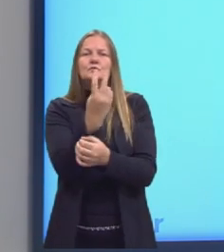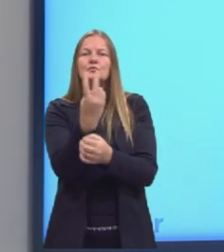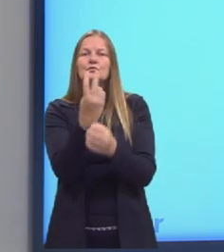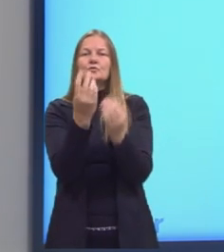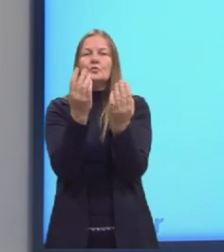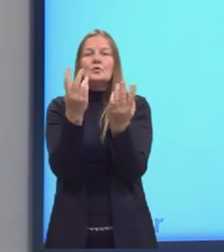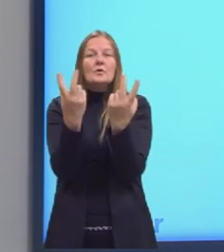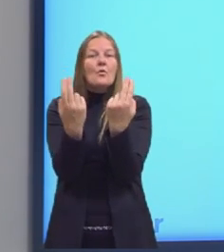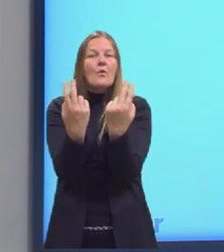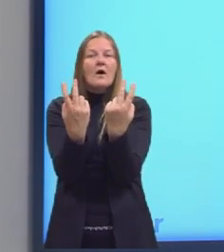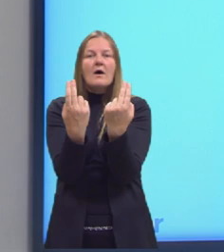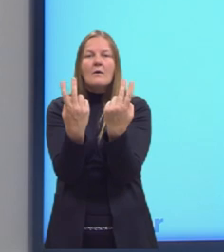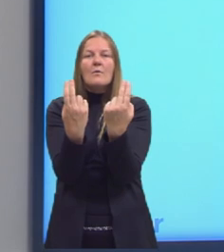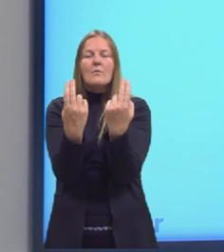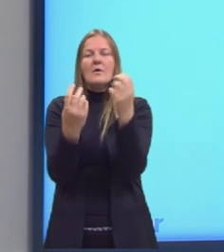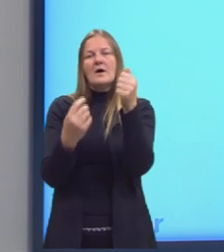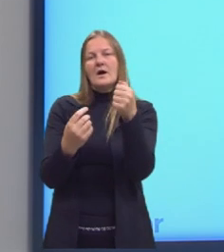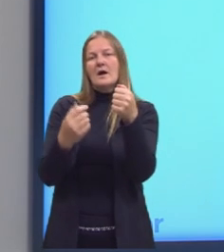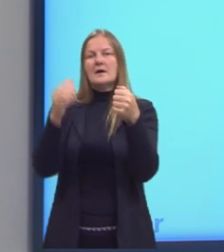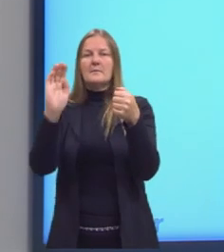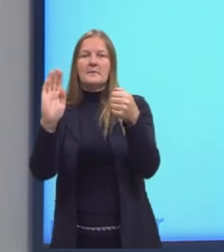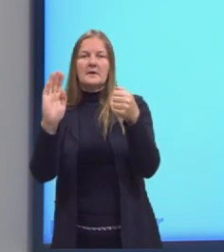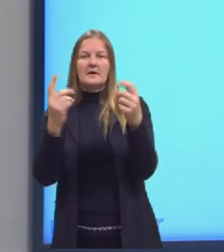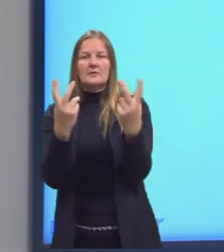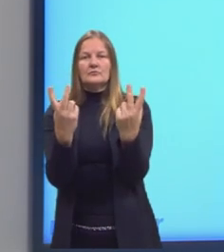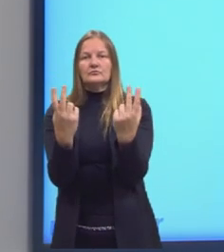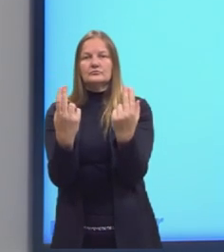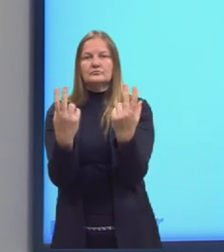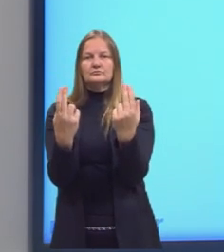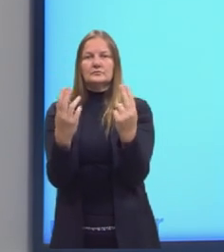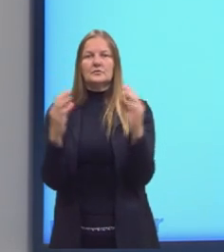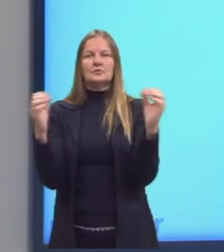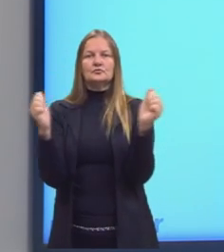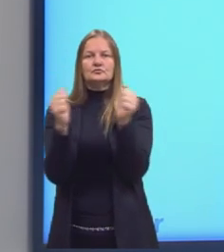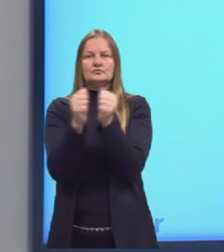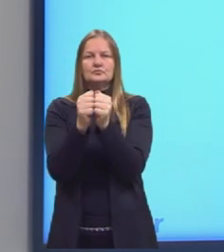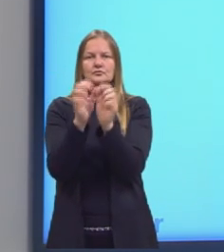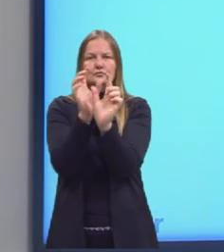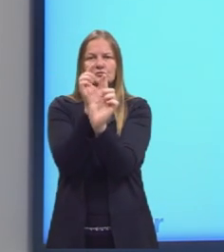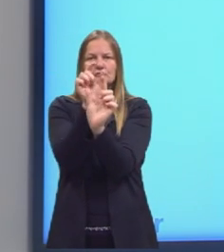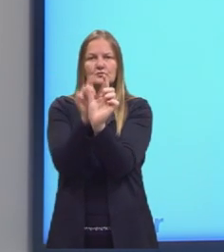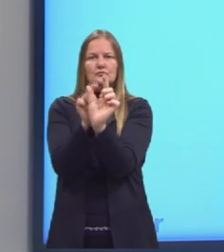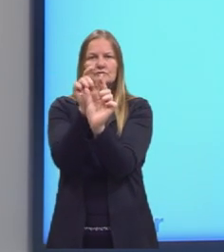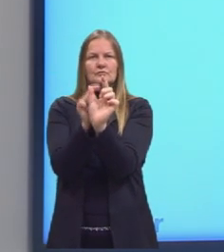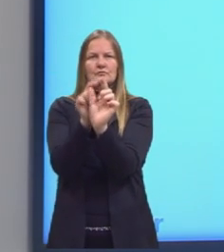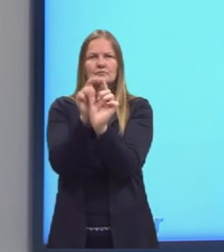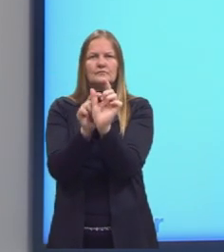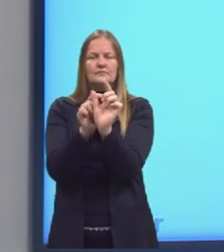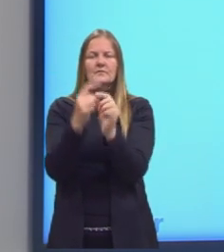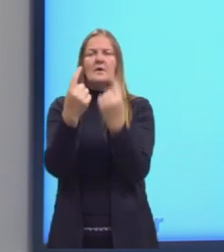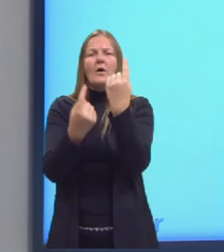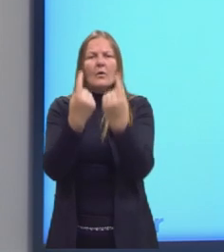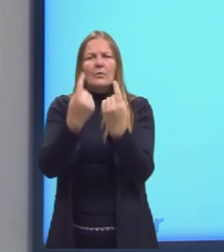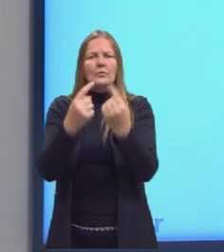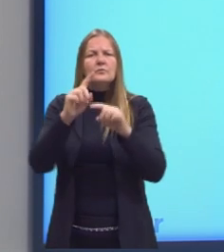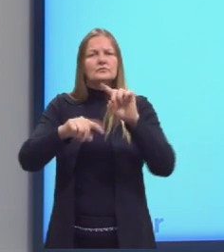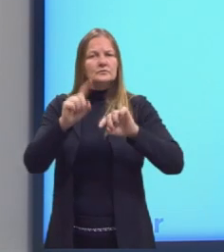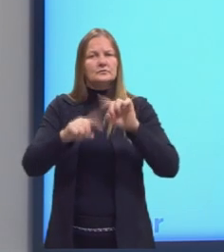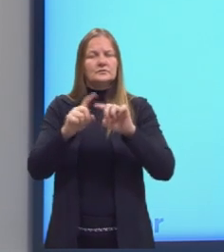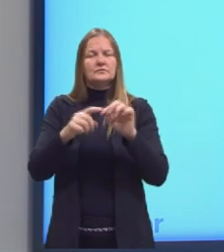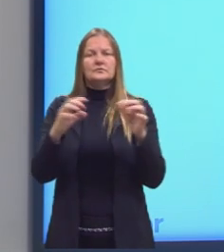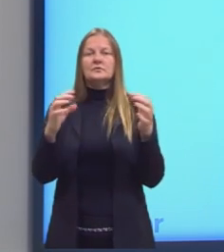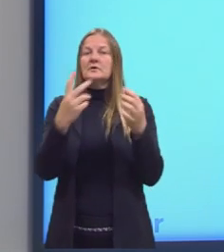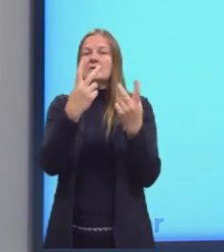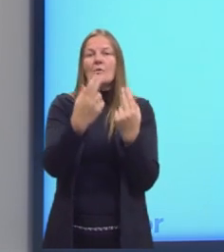tem em comum nos conjuntos A e B. Então, quando eu junto esses conjuntos, eu tenho alguns termos aqui, alguns elementos